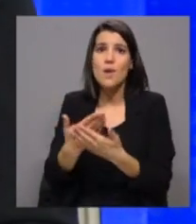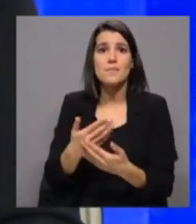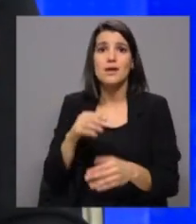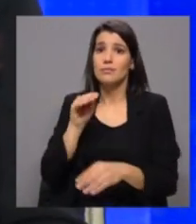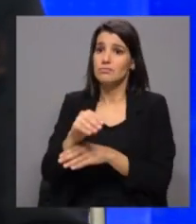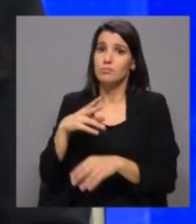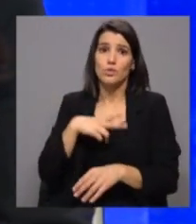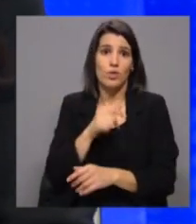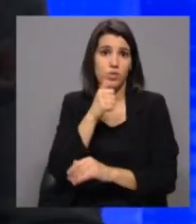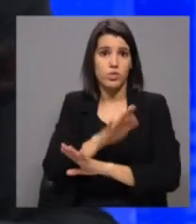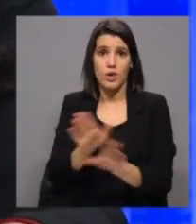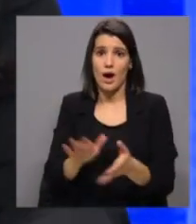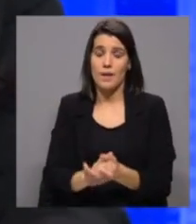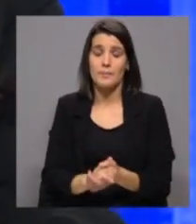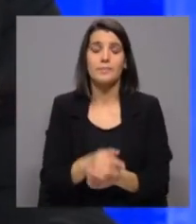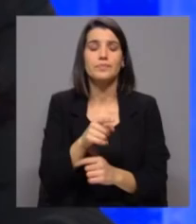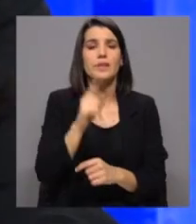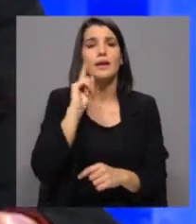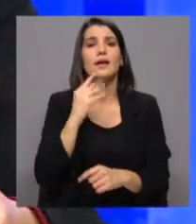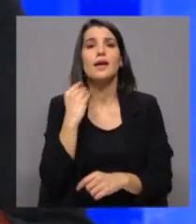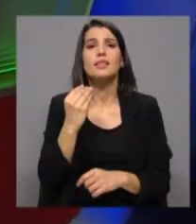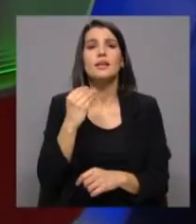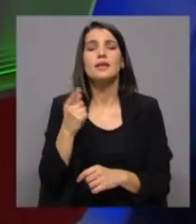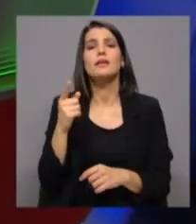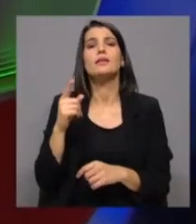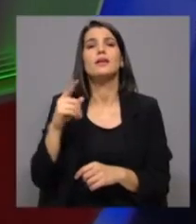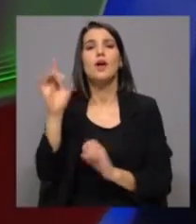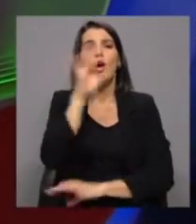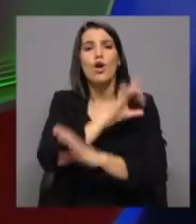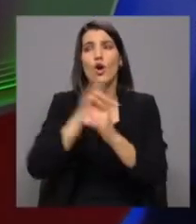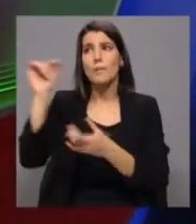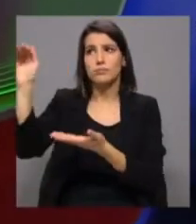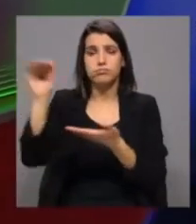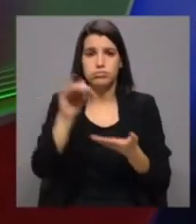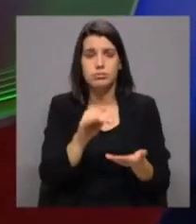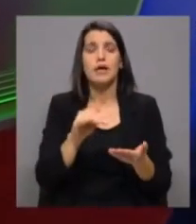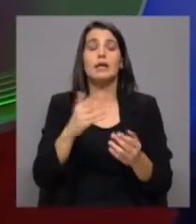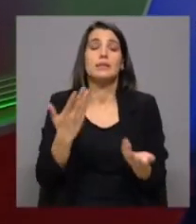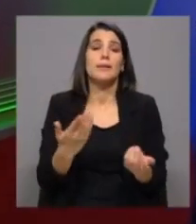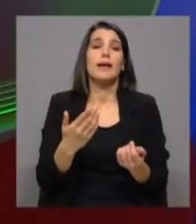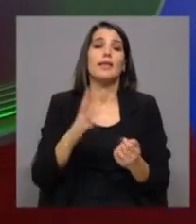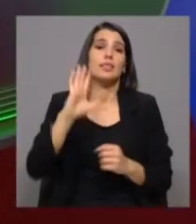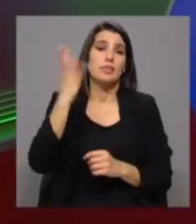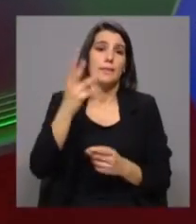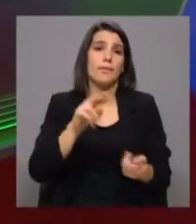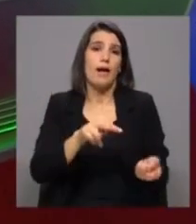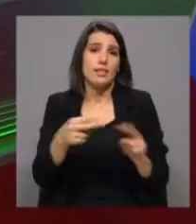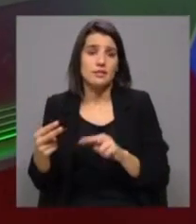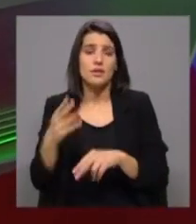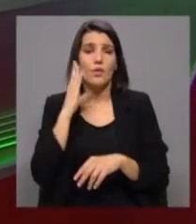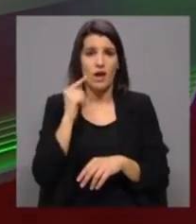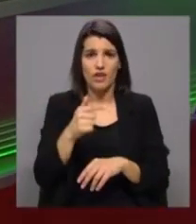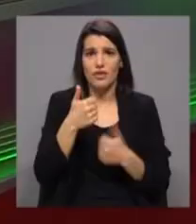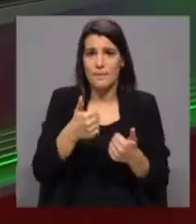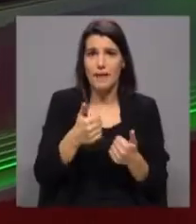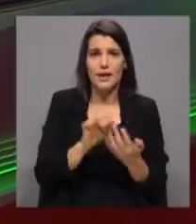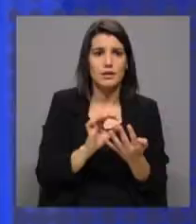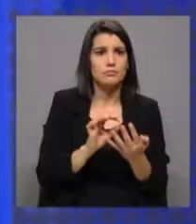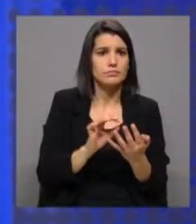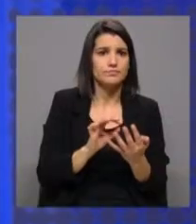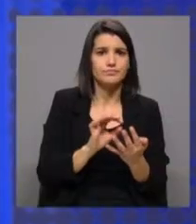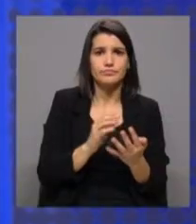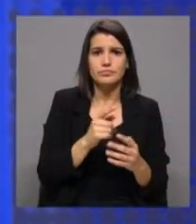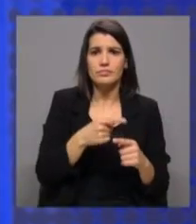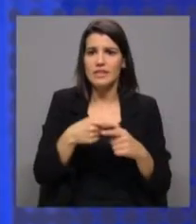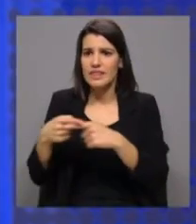Martins, as prioridades do PRR, e estava a falar da transição climática, se acha que está bem distribuída, opções estão bem feitas no que diz